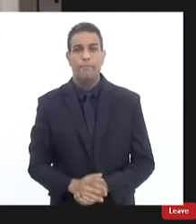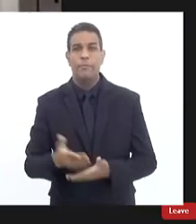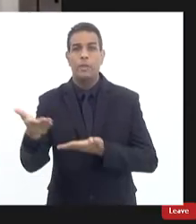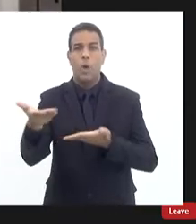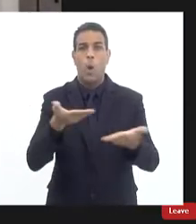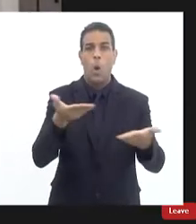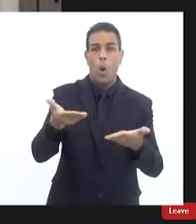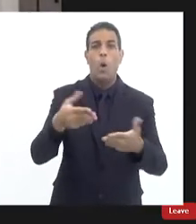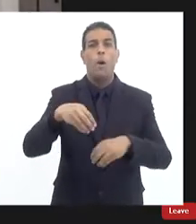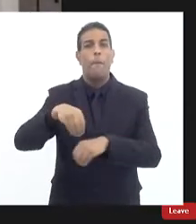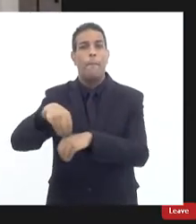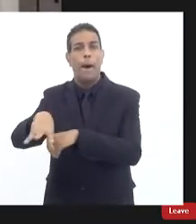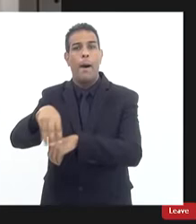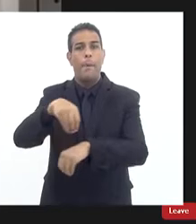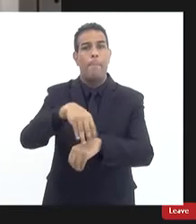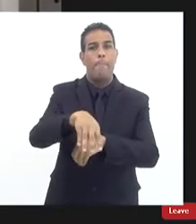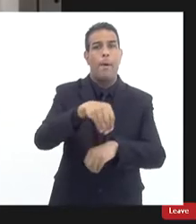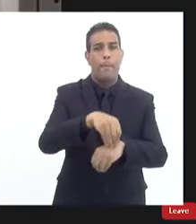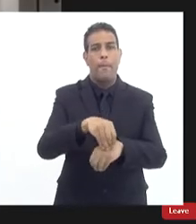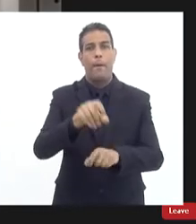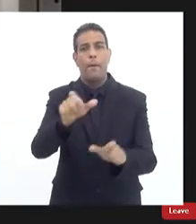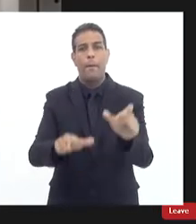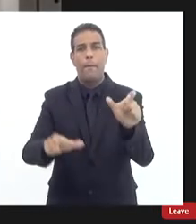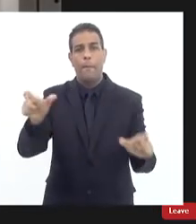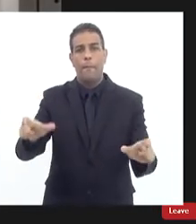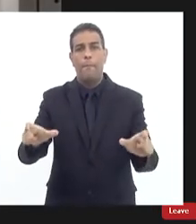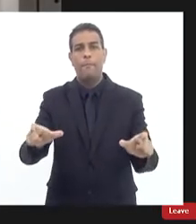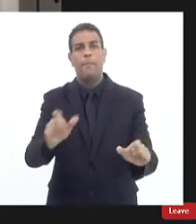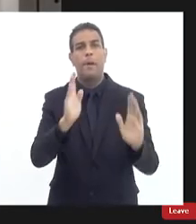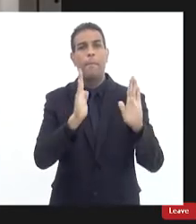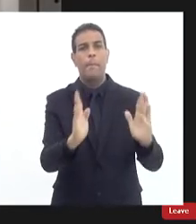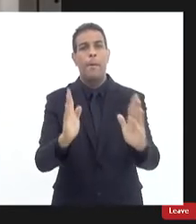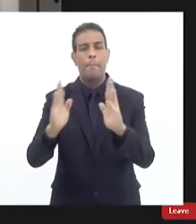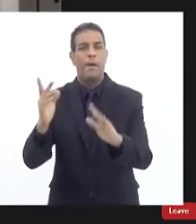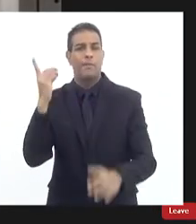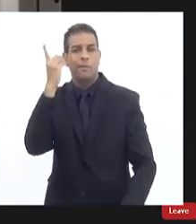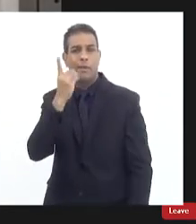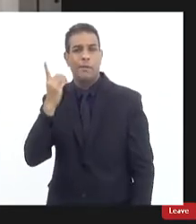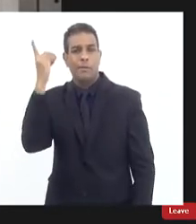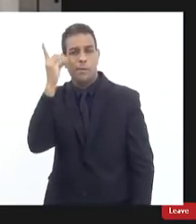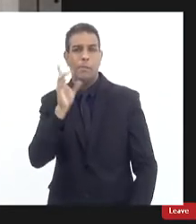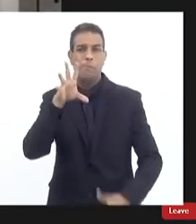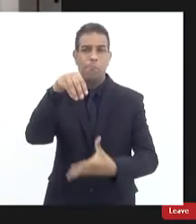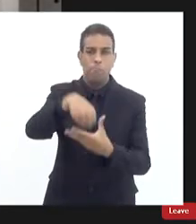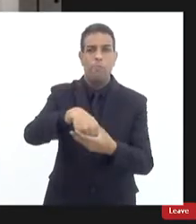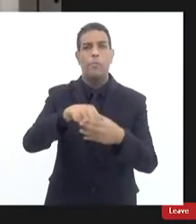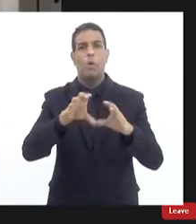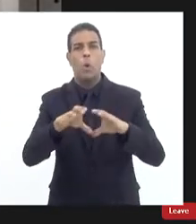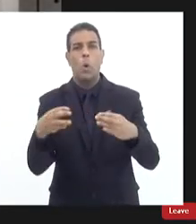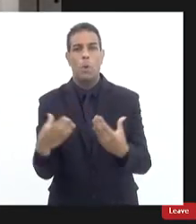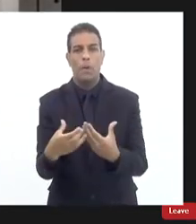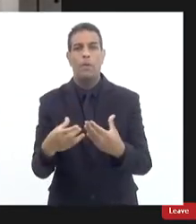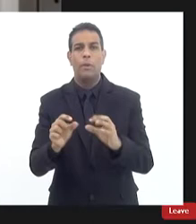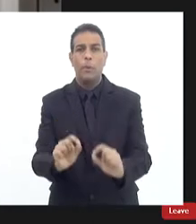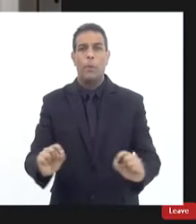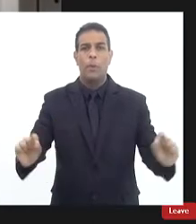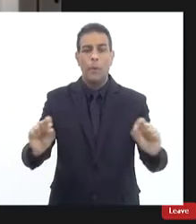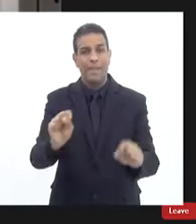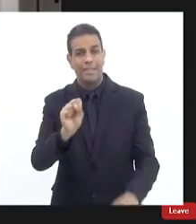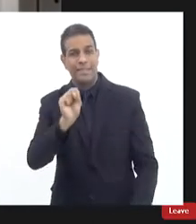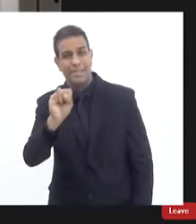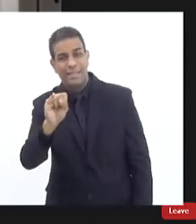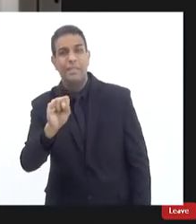terão suas falas na ordem das chamadas concluída essa etapa os deputados integrantes das duas comissões farão suas considerações finais e caso